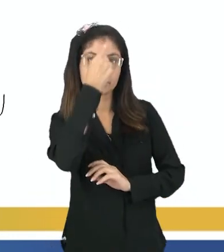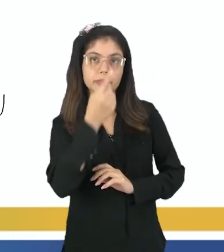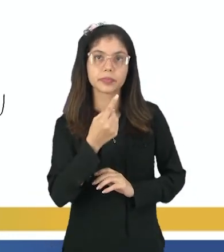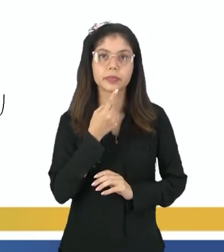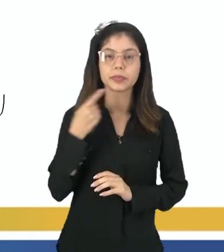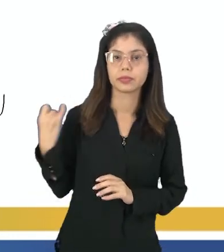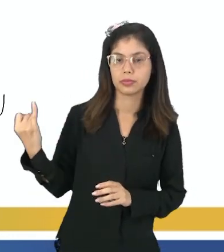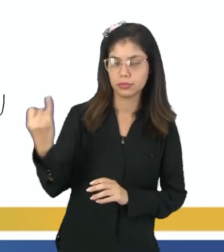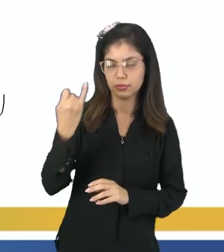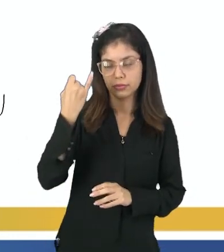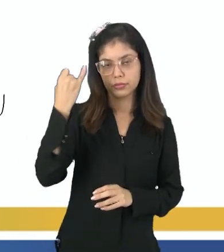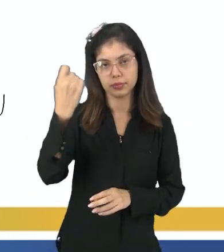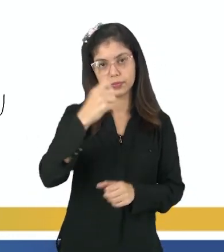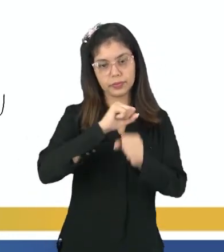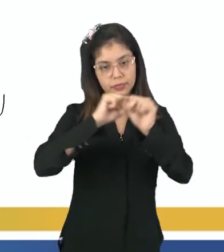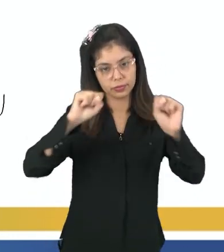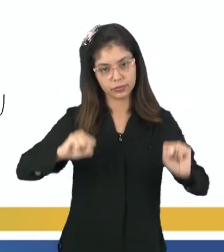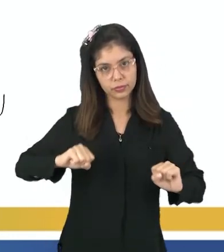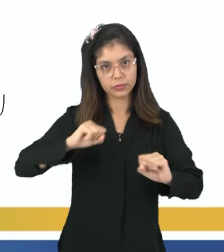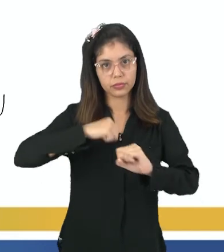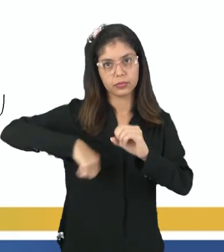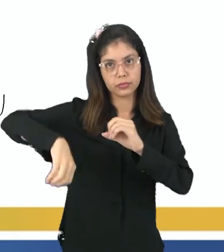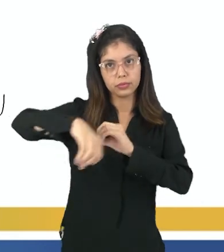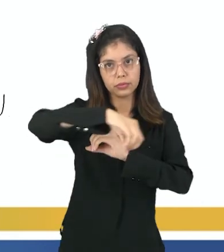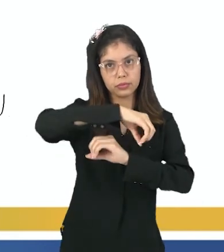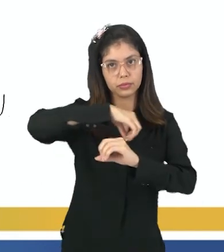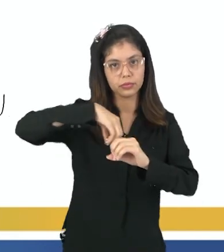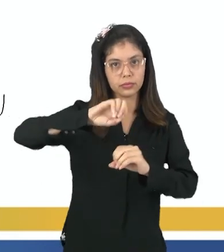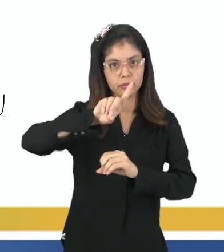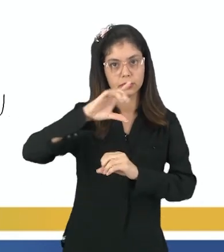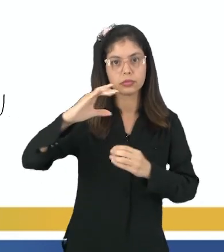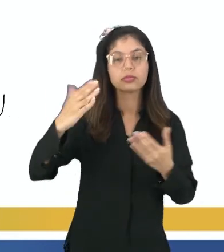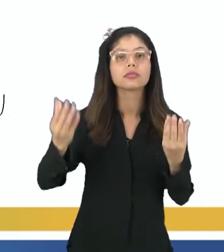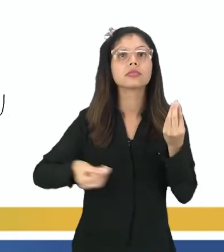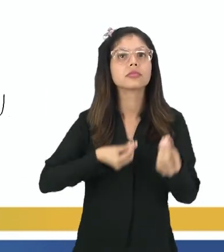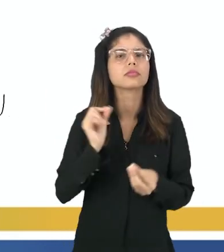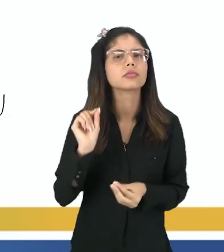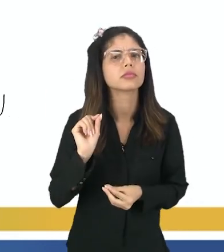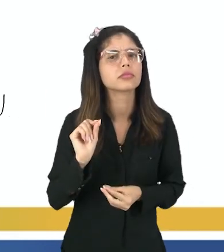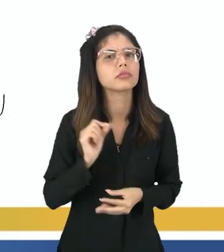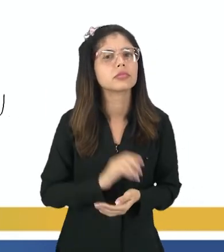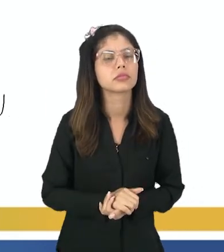principal aí do sistema solar, o Sol, ele é classificado como o